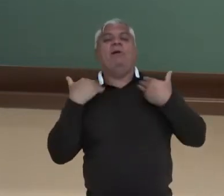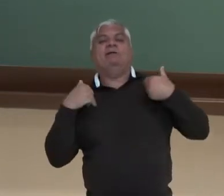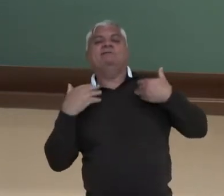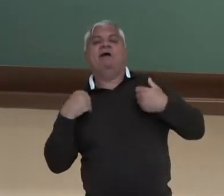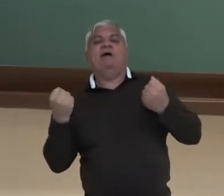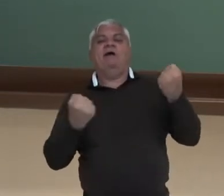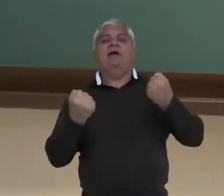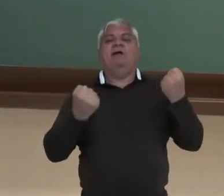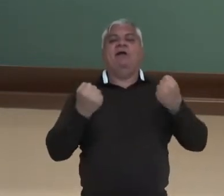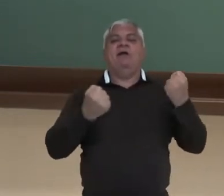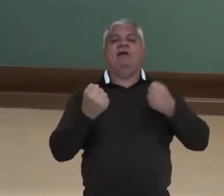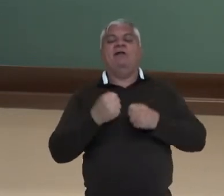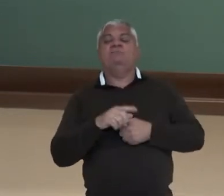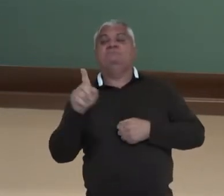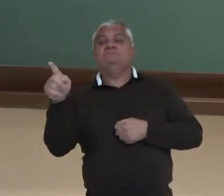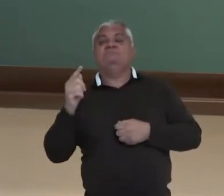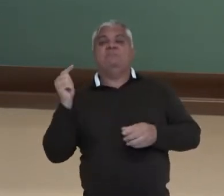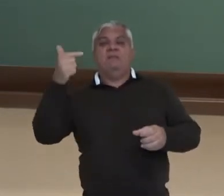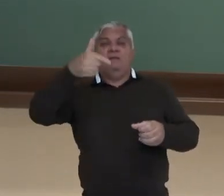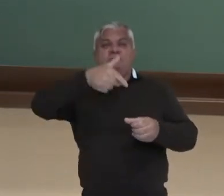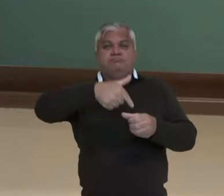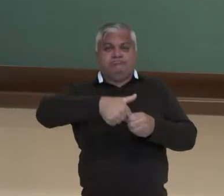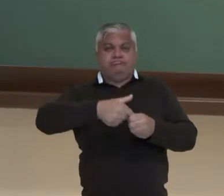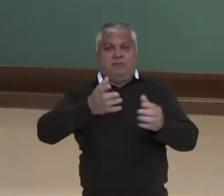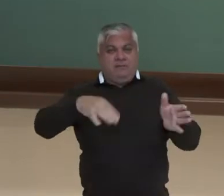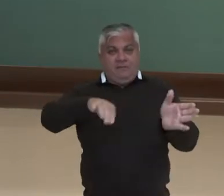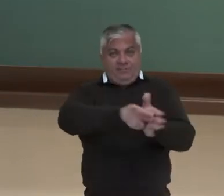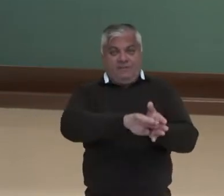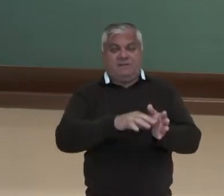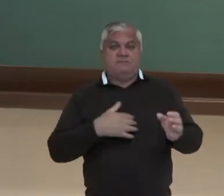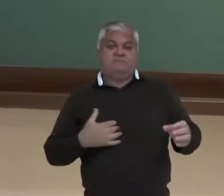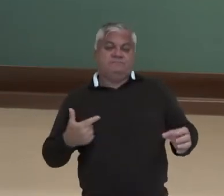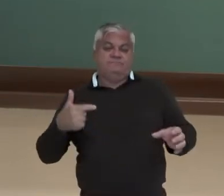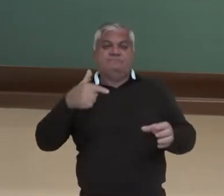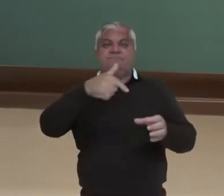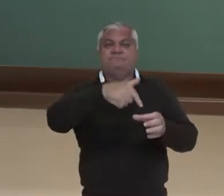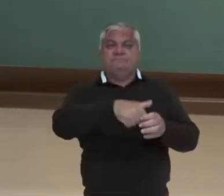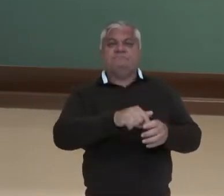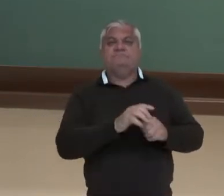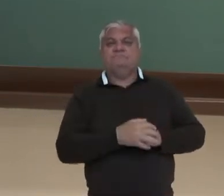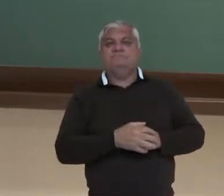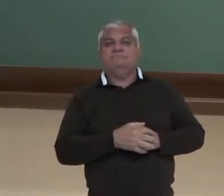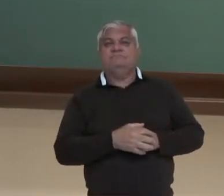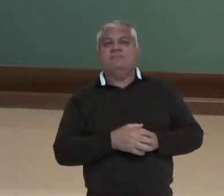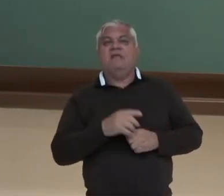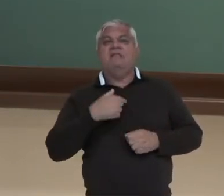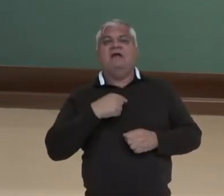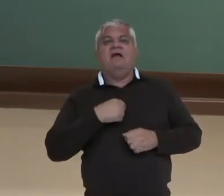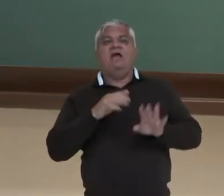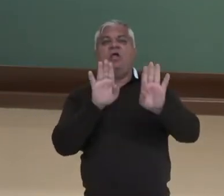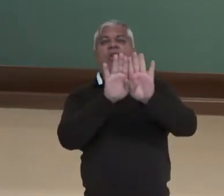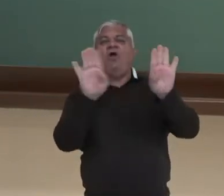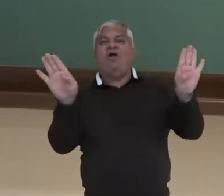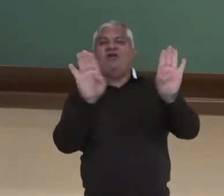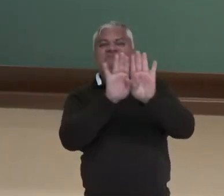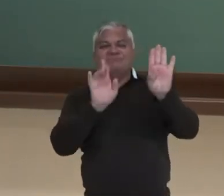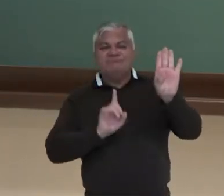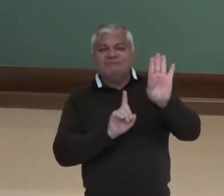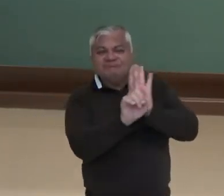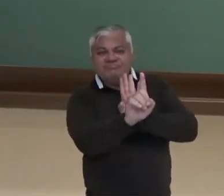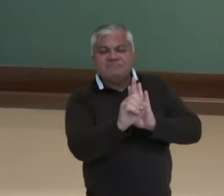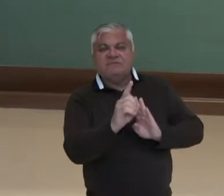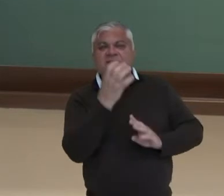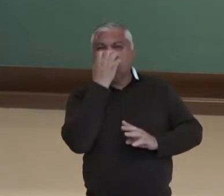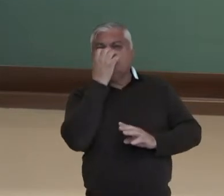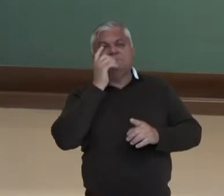Aí vai lá no posto de combustíveis, por exemplo, né? E aí acaba querendo entrar com o cachorrinho e não é permitido, tá?